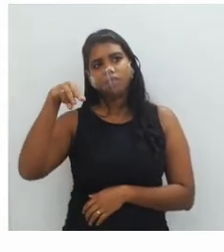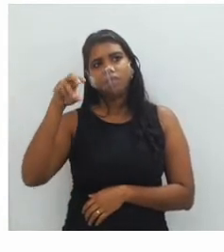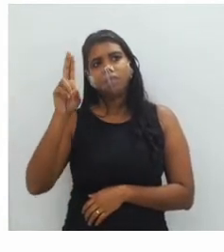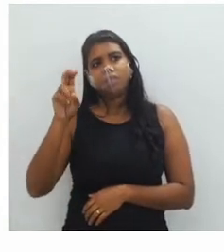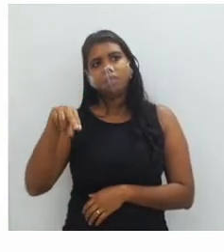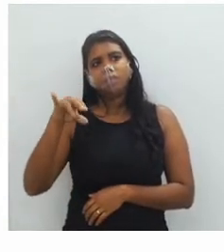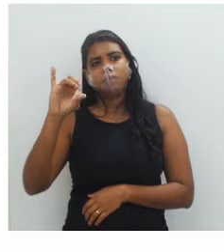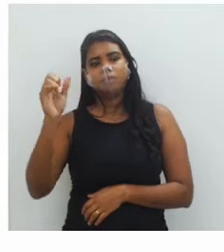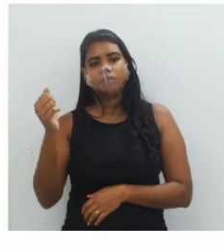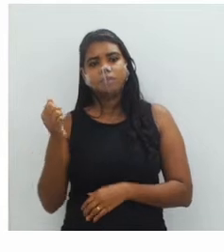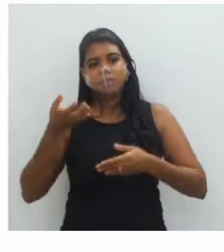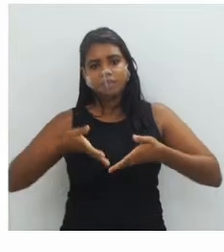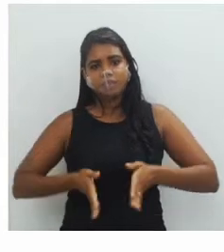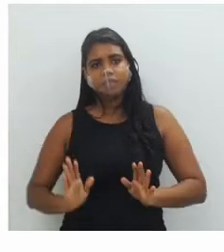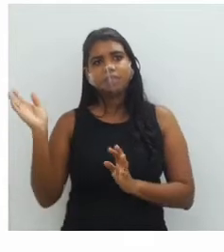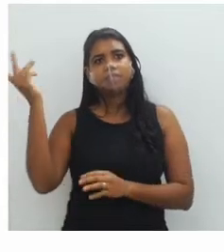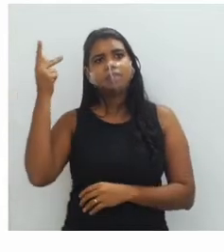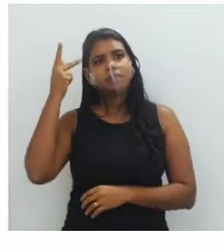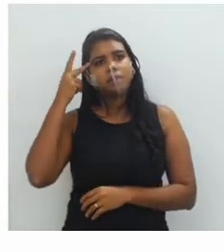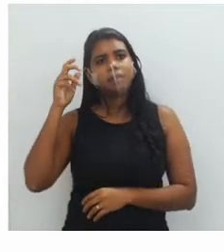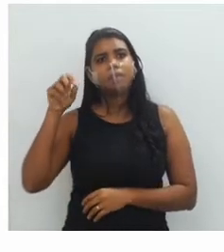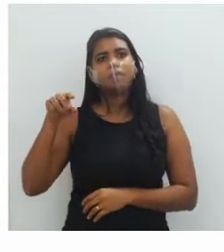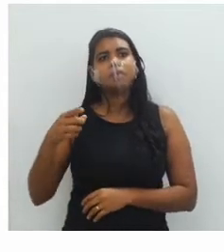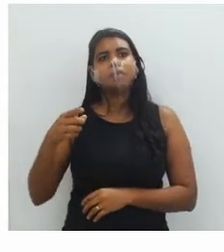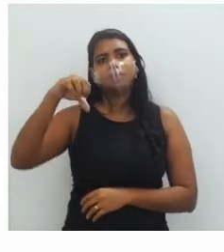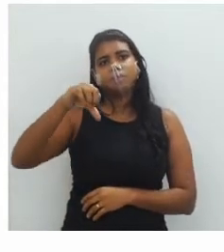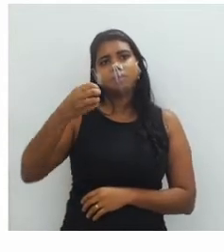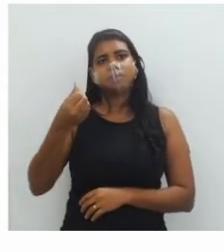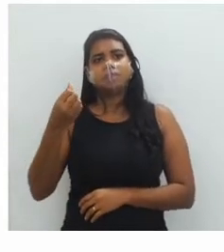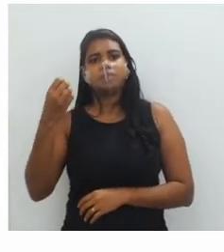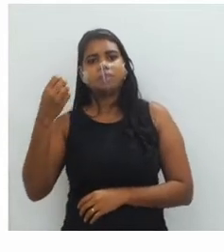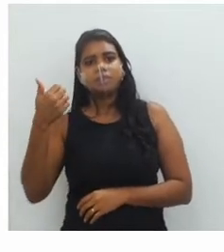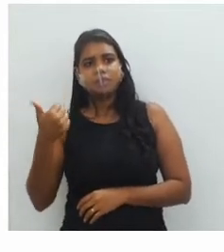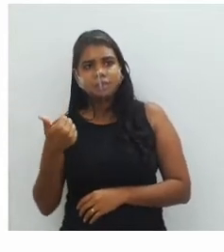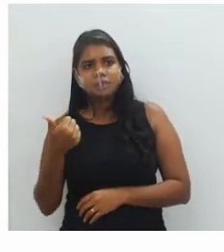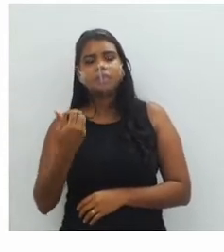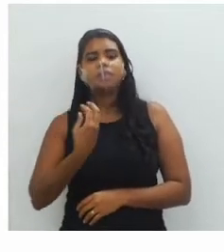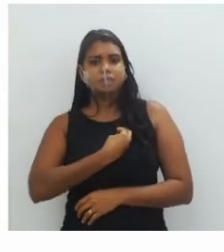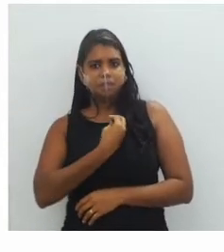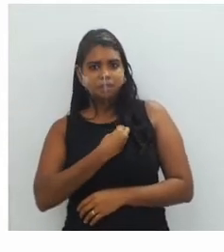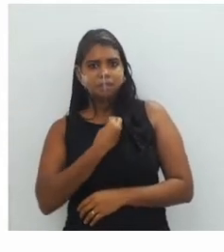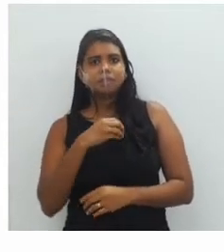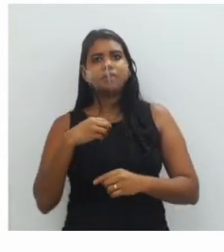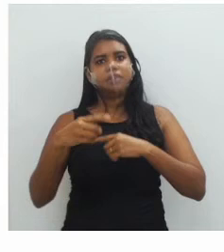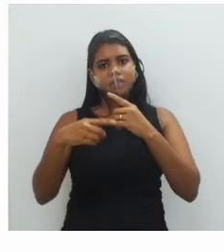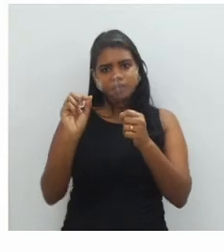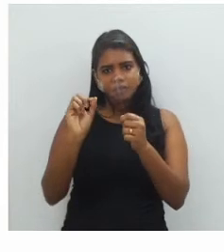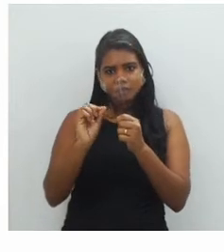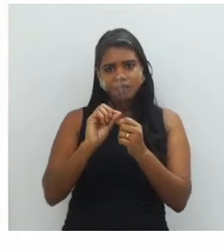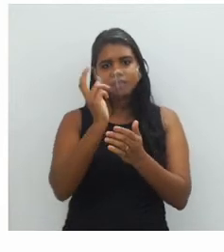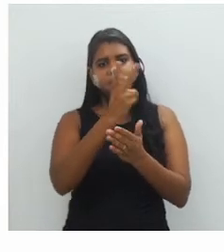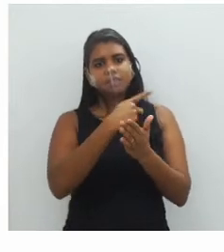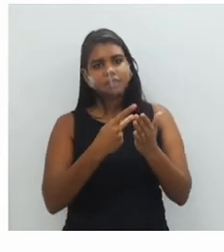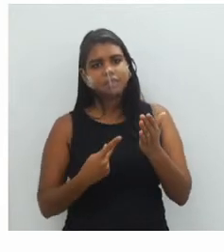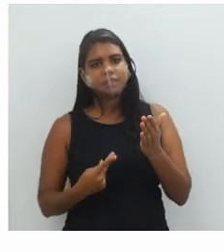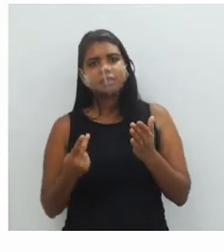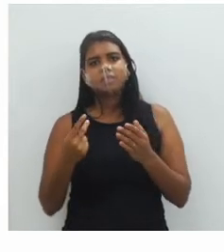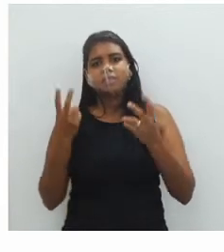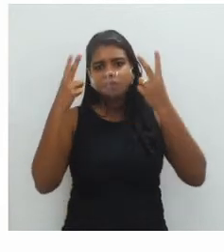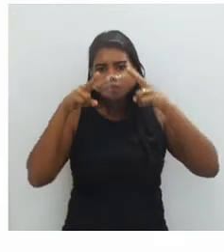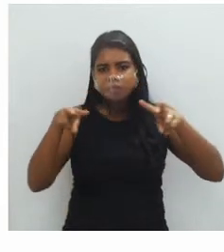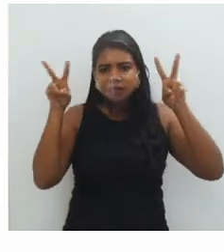São Paulo, em 1961. Ele continua vivo, produzindo a todo vapor, tá, gente? Ele é um artista visual,